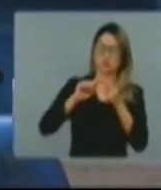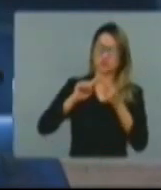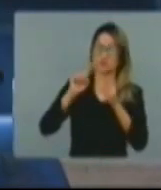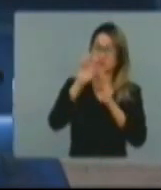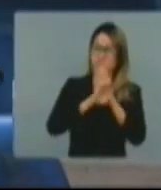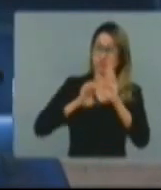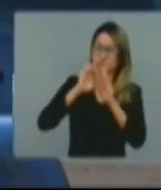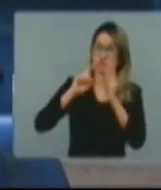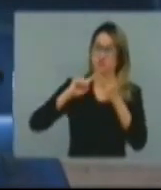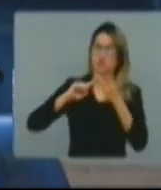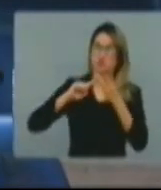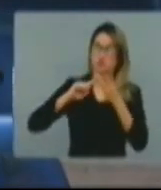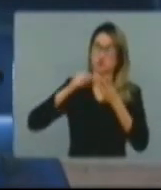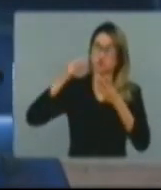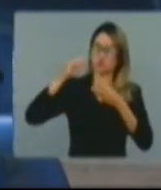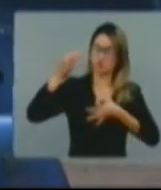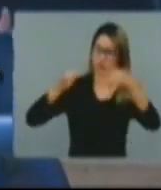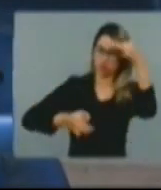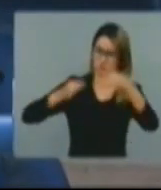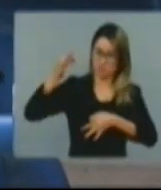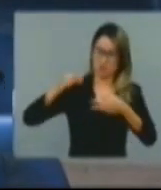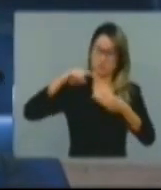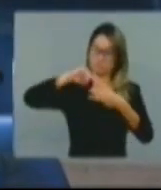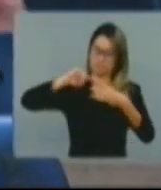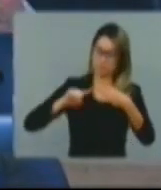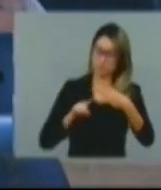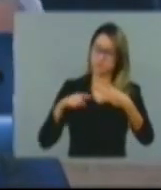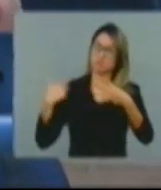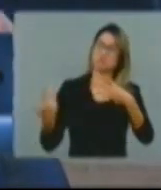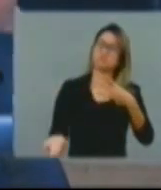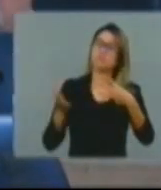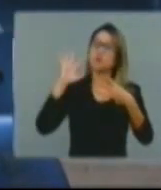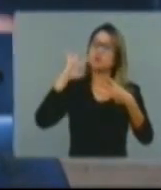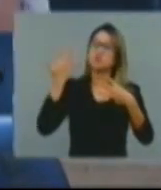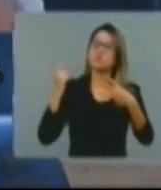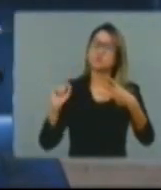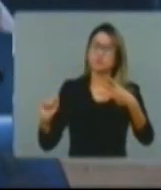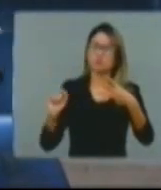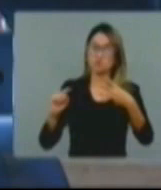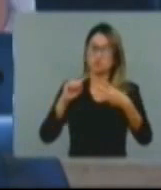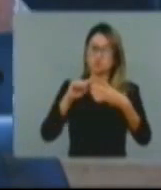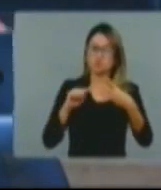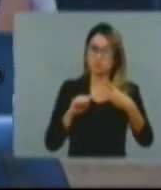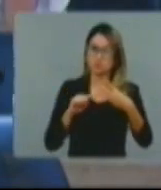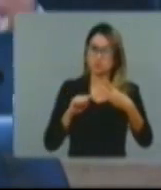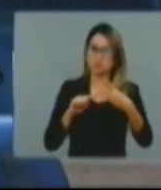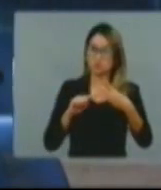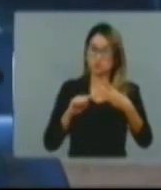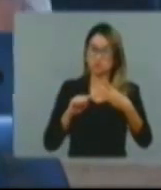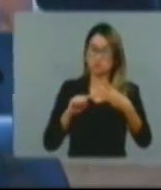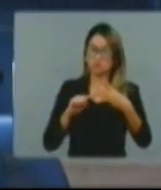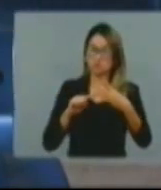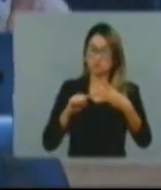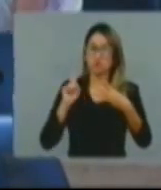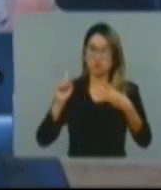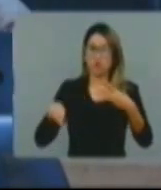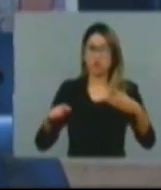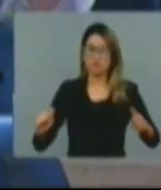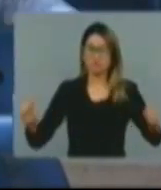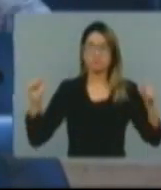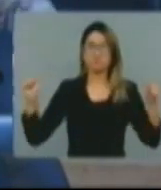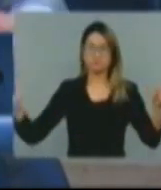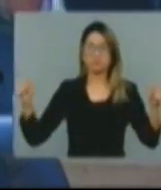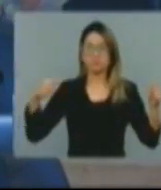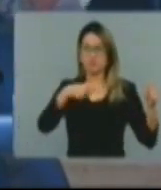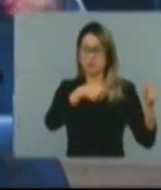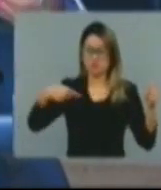executivo e judiciário, vai escrever uma faixa. Nós somos incompetentes, vamos colocar os nossos